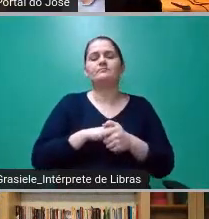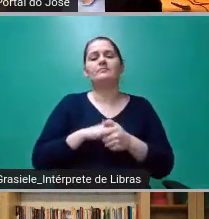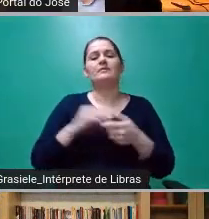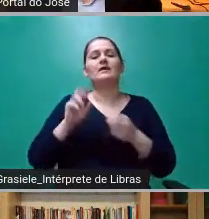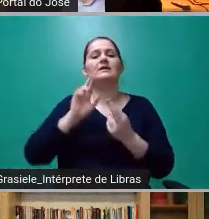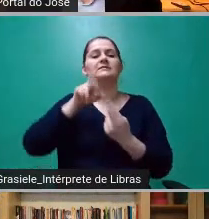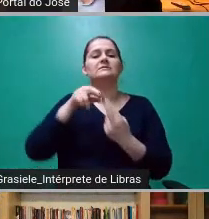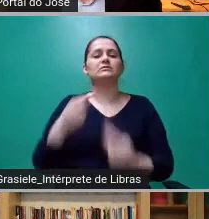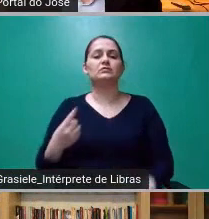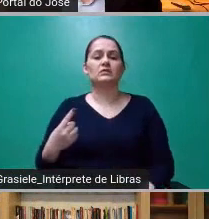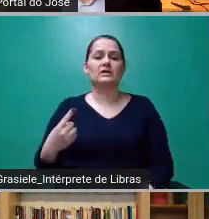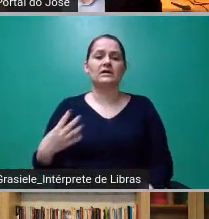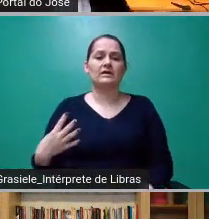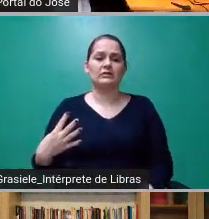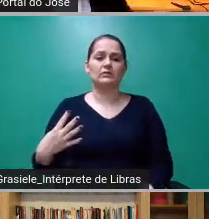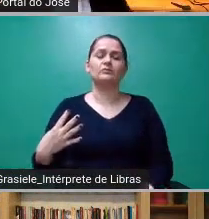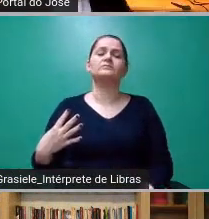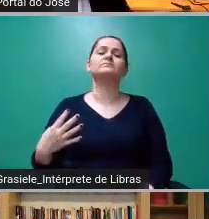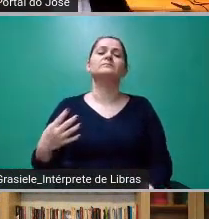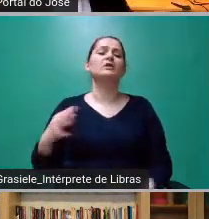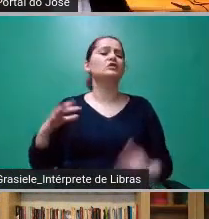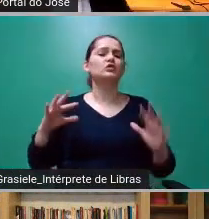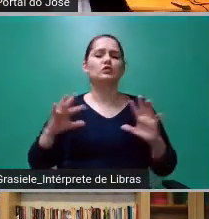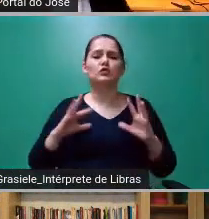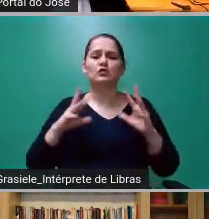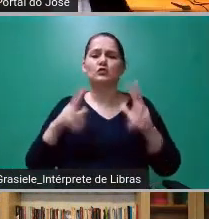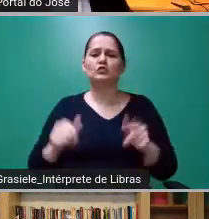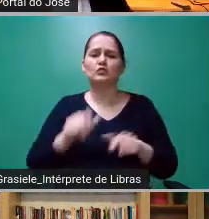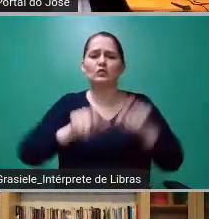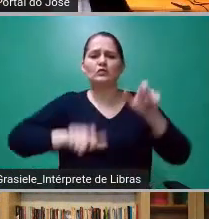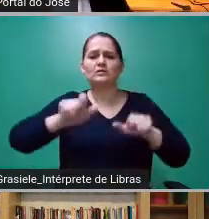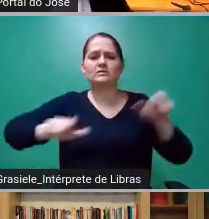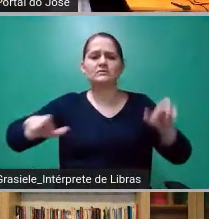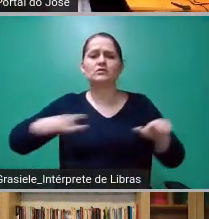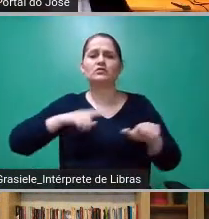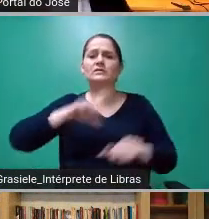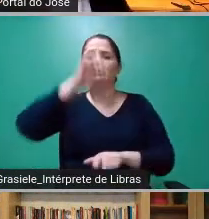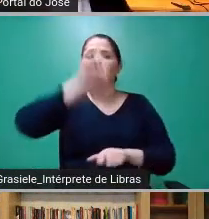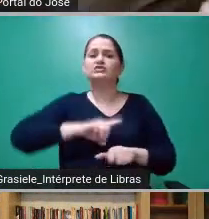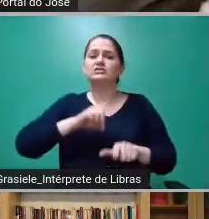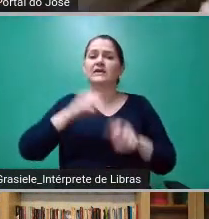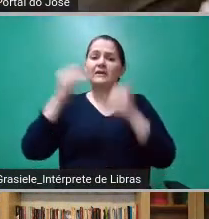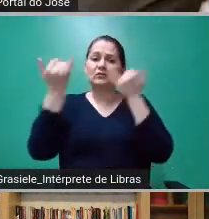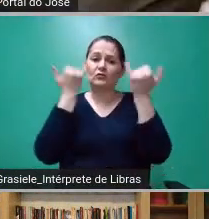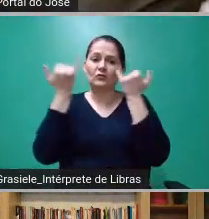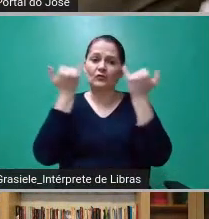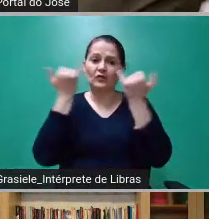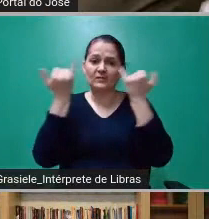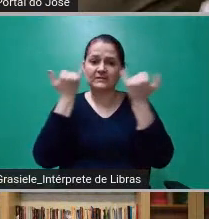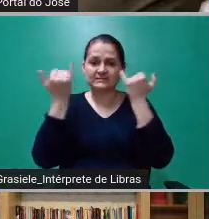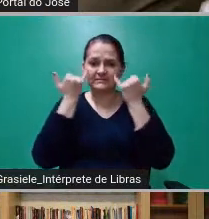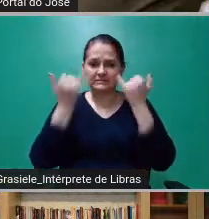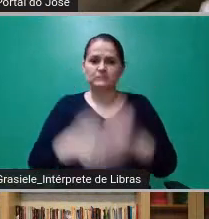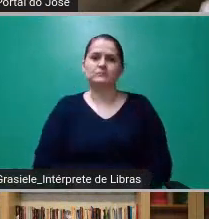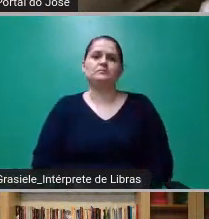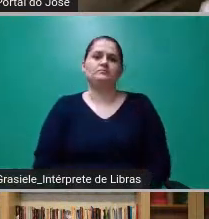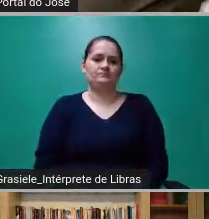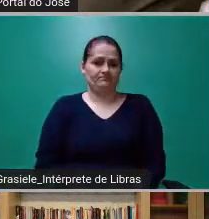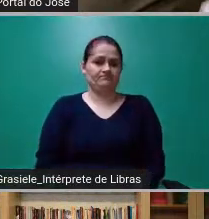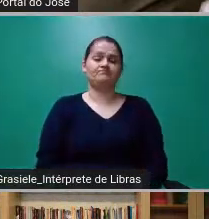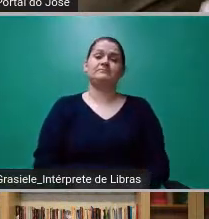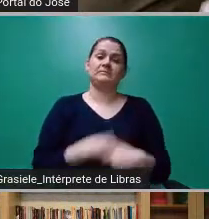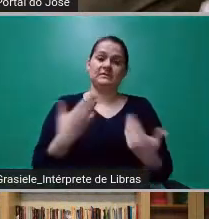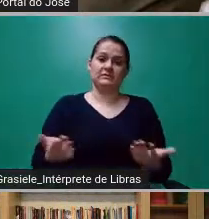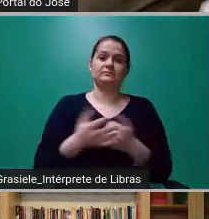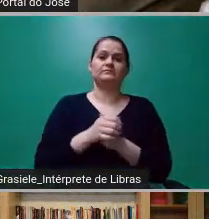o acesso à informação resguardado o sigilo da fonte quando necessário ao exercício profissional. Aqui a Constituição impõe ao jornalista